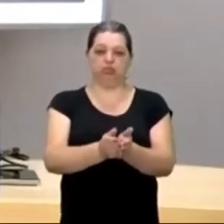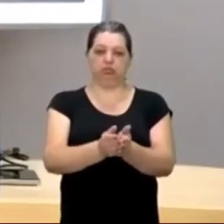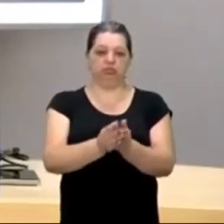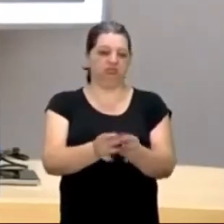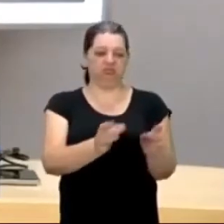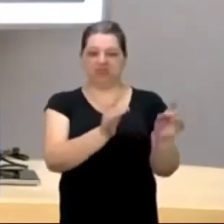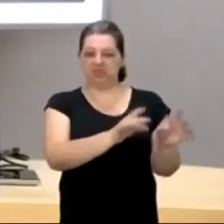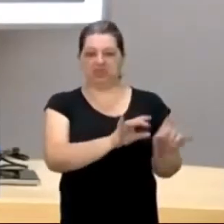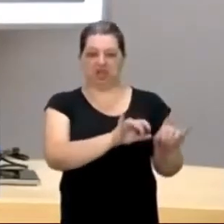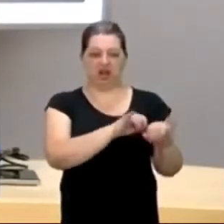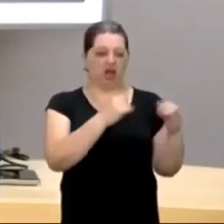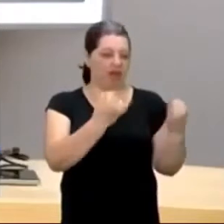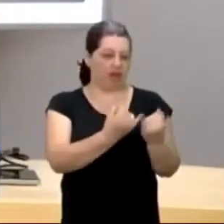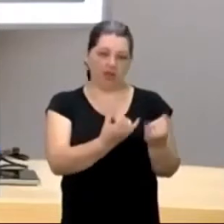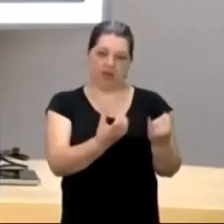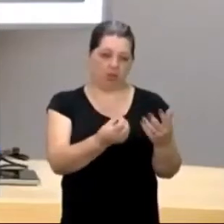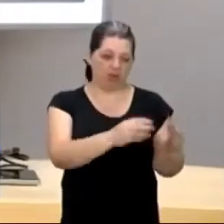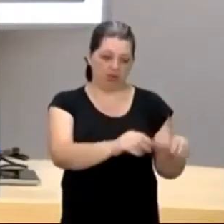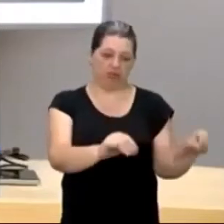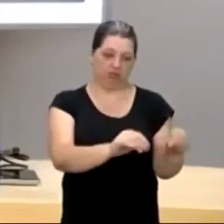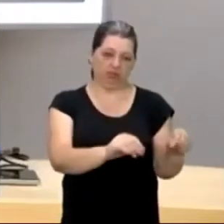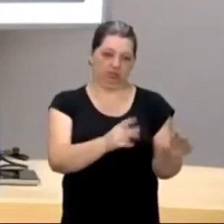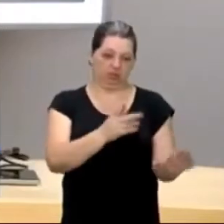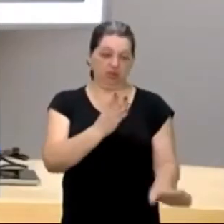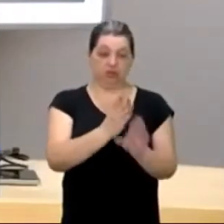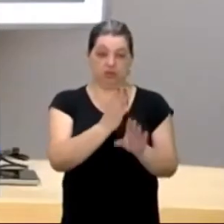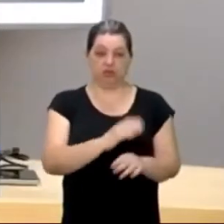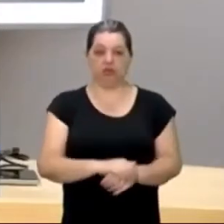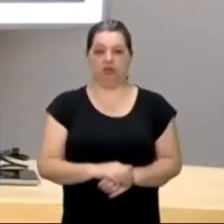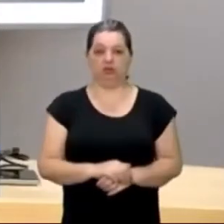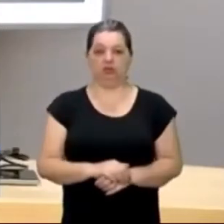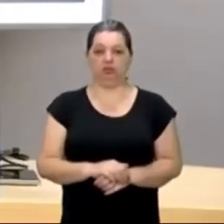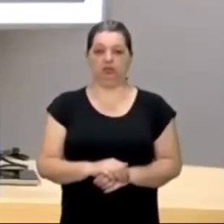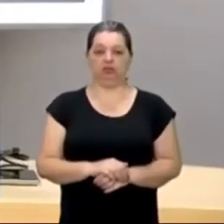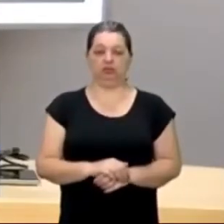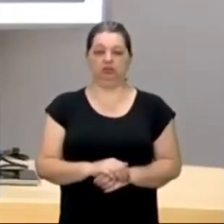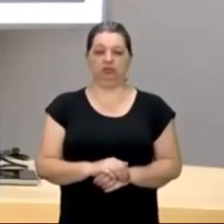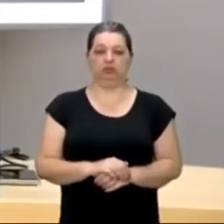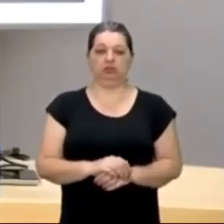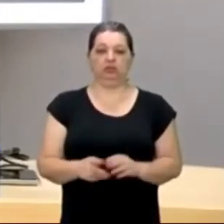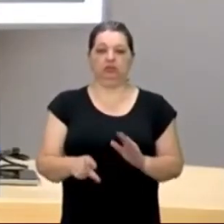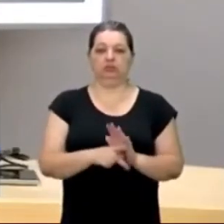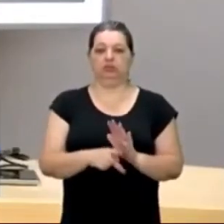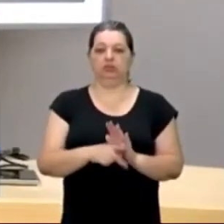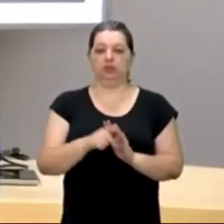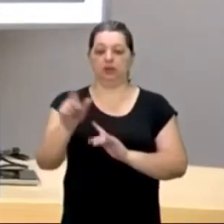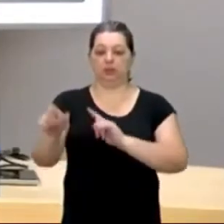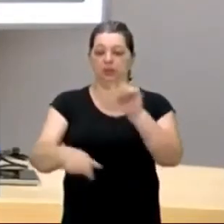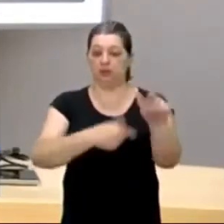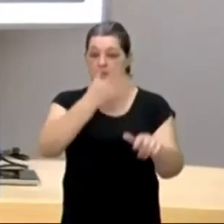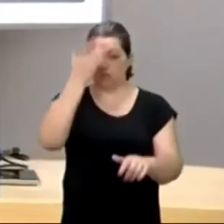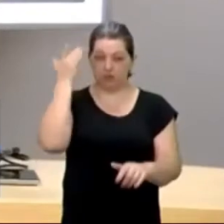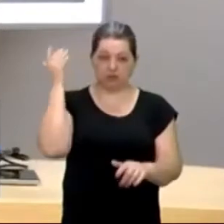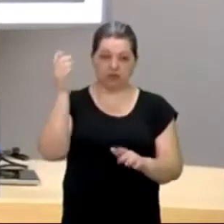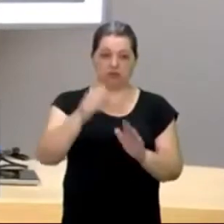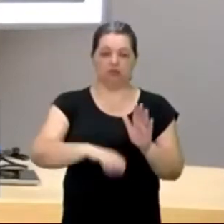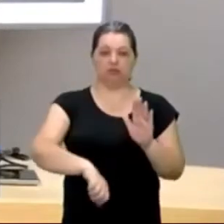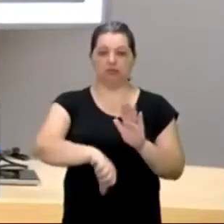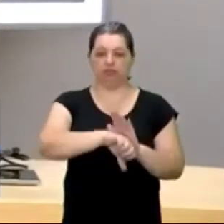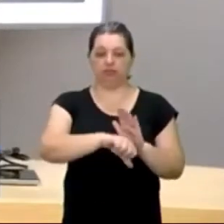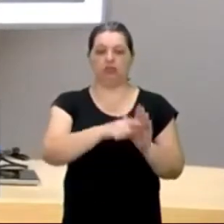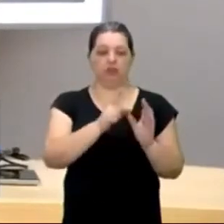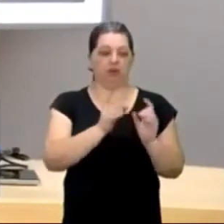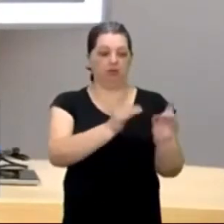terra, ou no, no que quer que seja, que eles haviam descoberto, eles deixaram lá, no local, tá, que haviam sido descobertos,